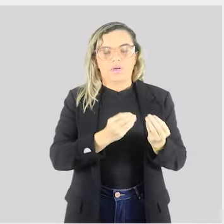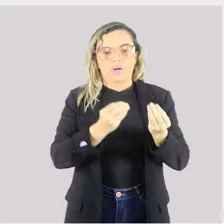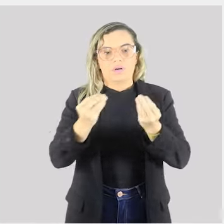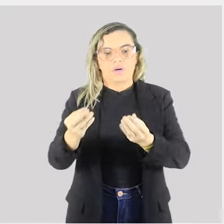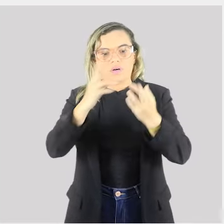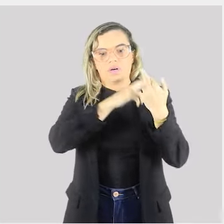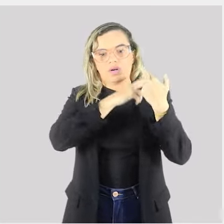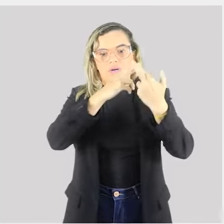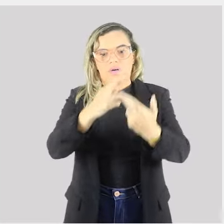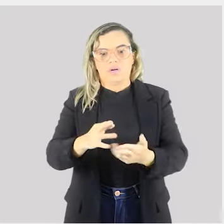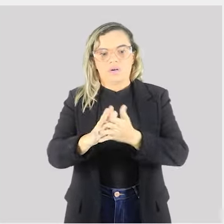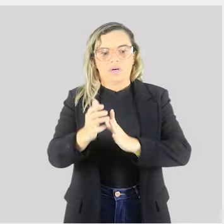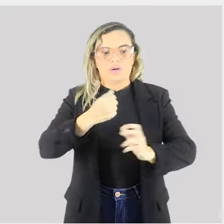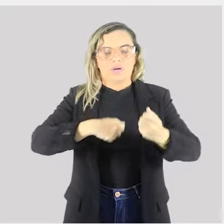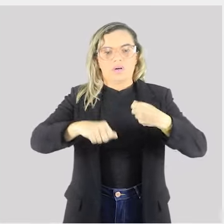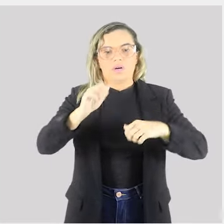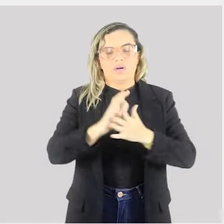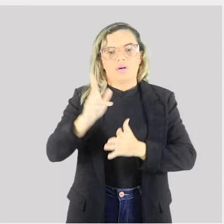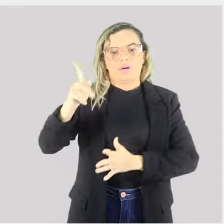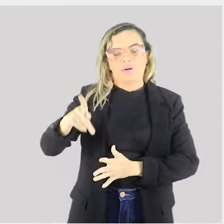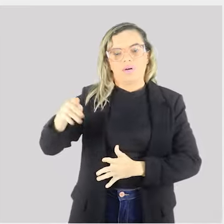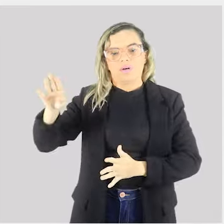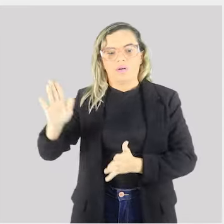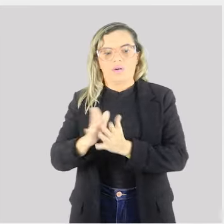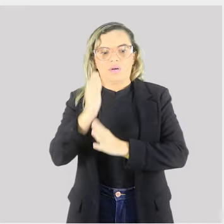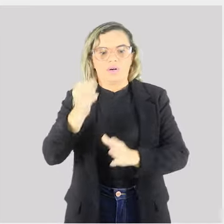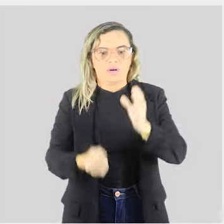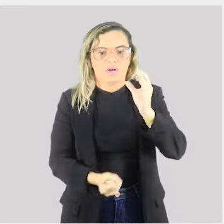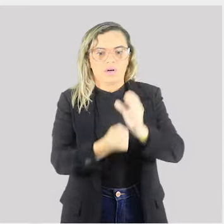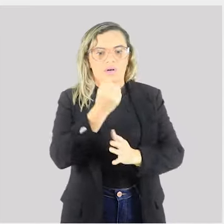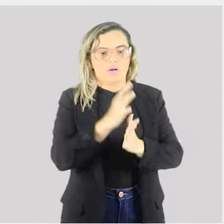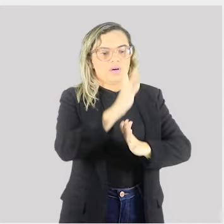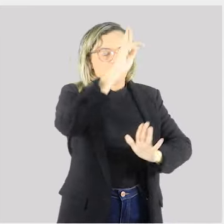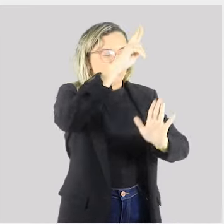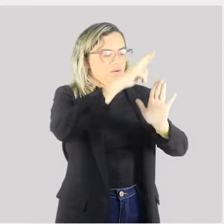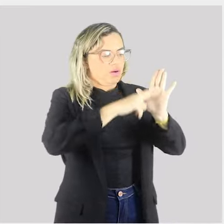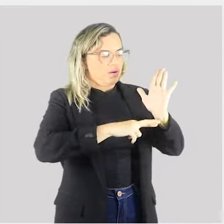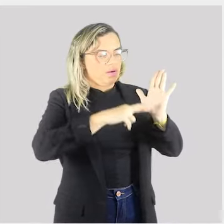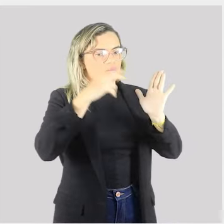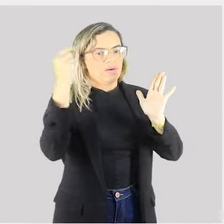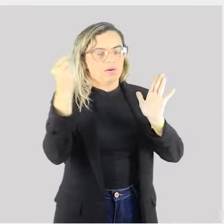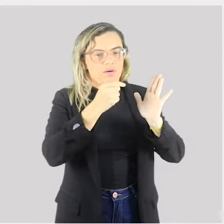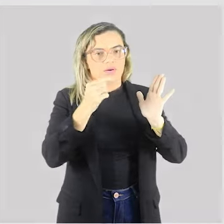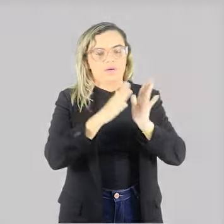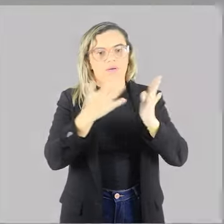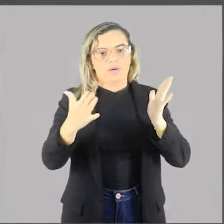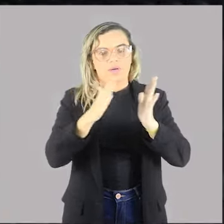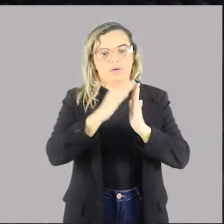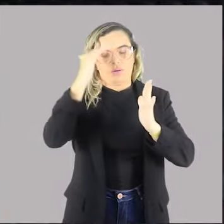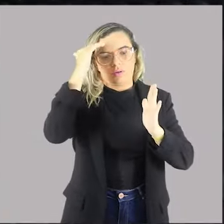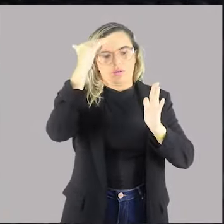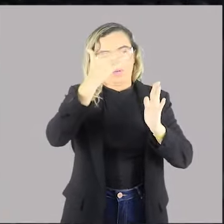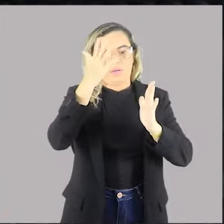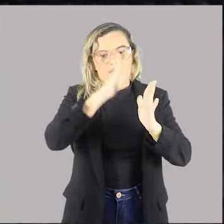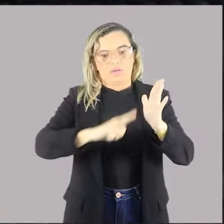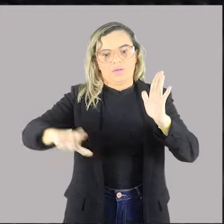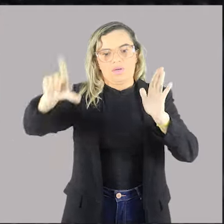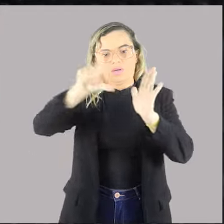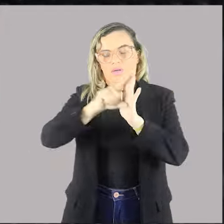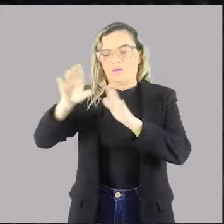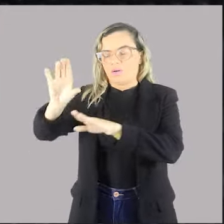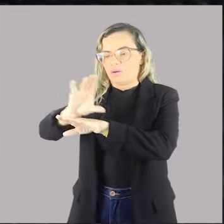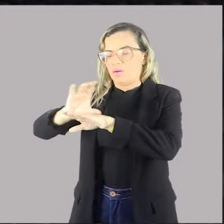administração pública para criar regramentos, portanto, regras que seguem as leis e a